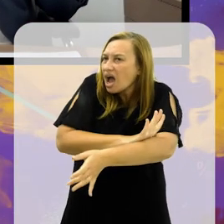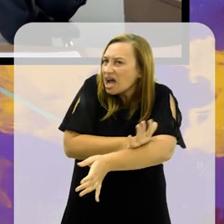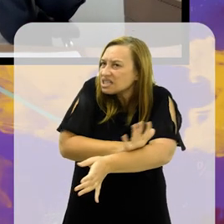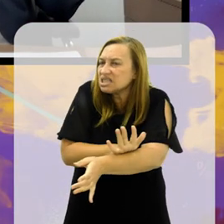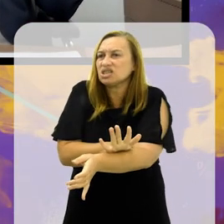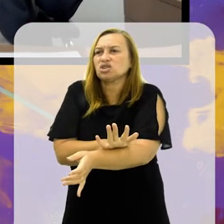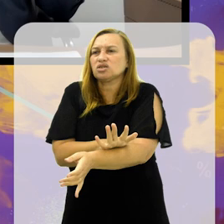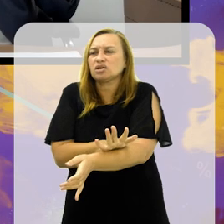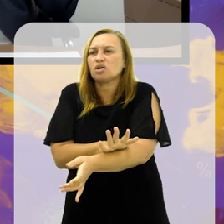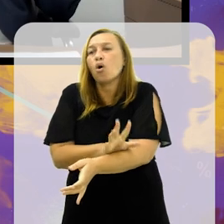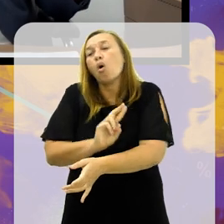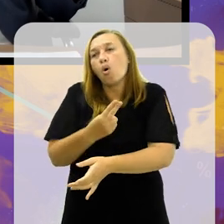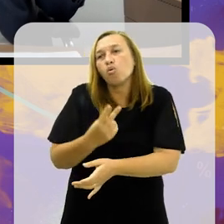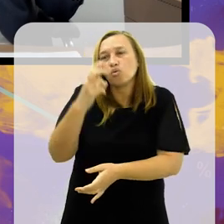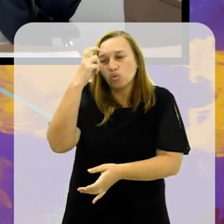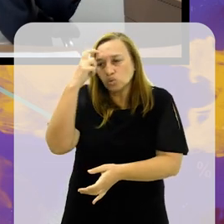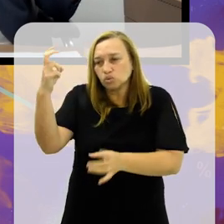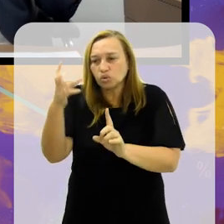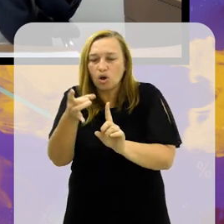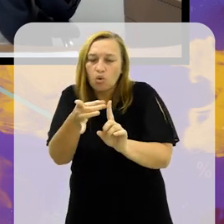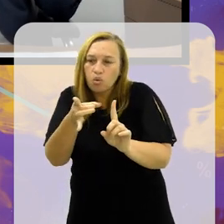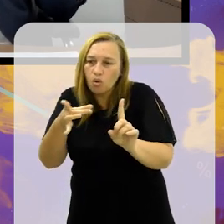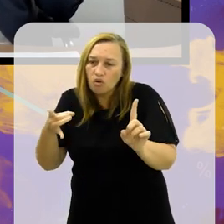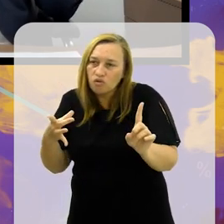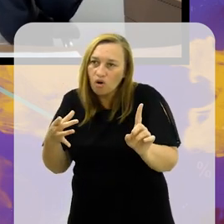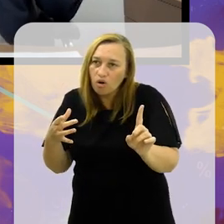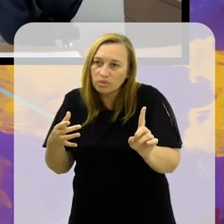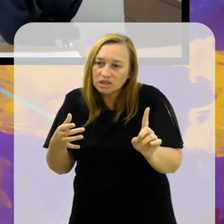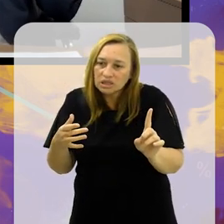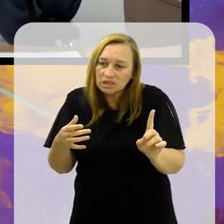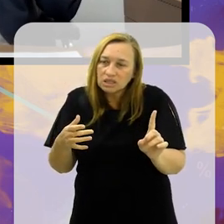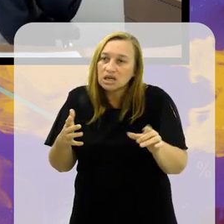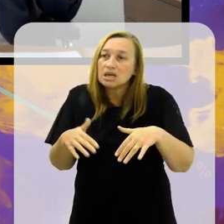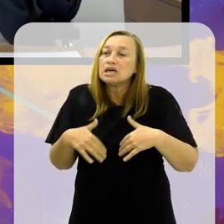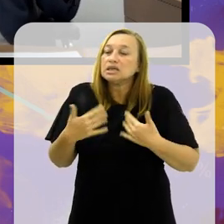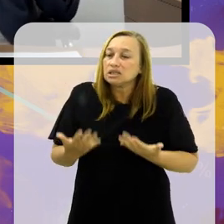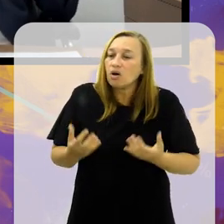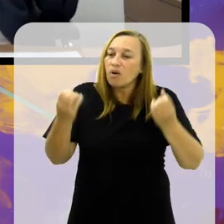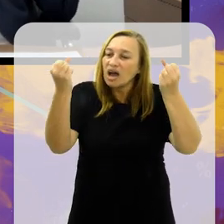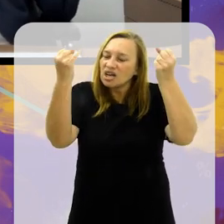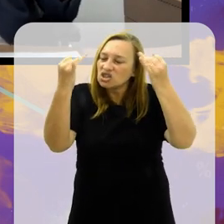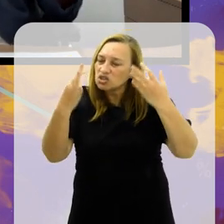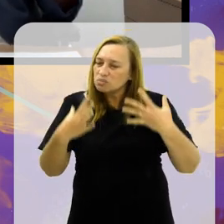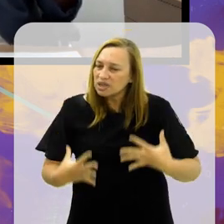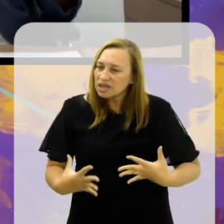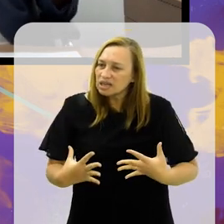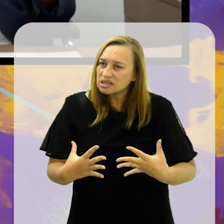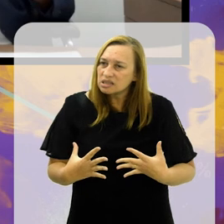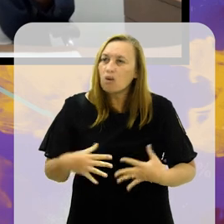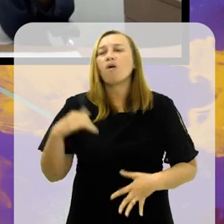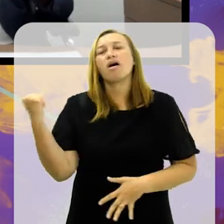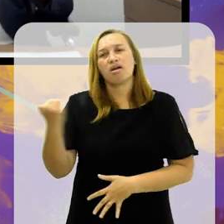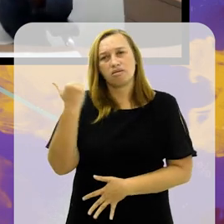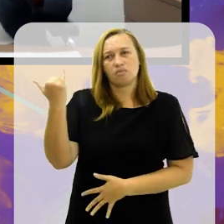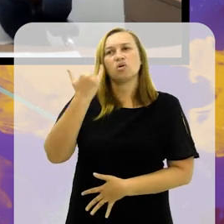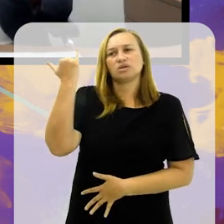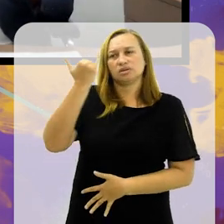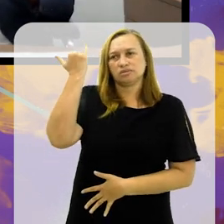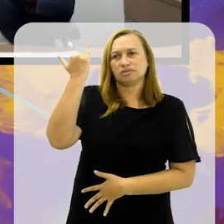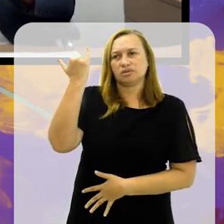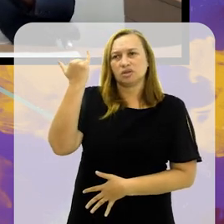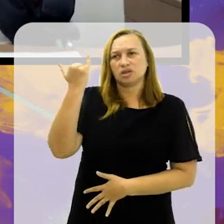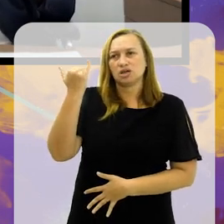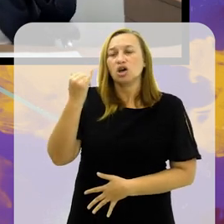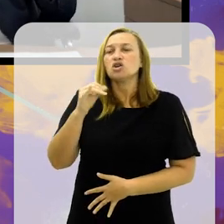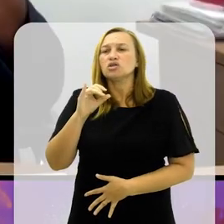racista. Ou à nossa cultura homofóbica, que vem de berço. Sim, é verdade. Então, o esclarecimento, de forma leve, é muito importante.